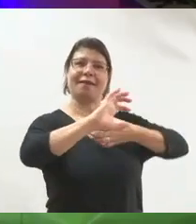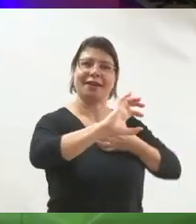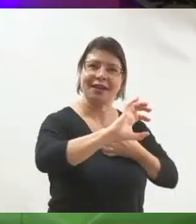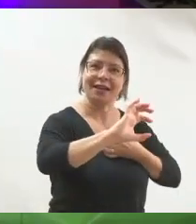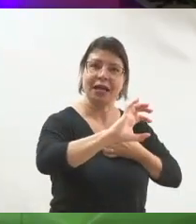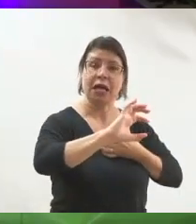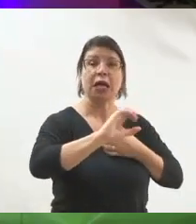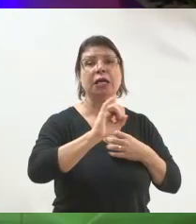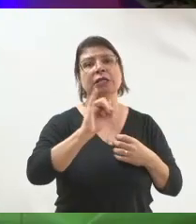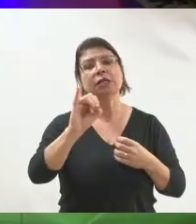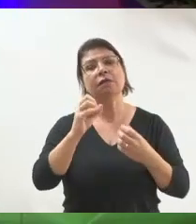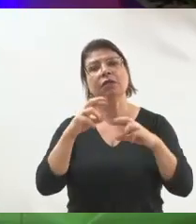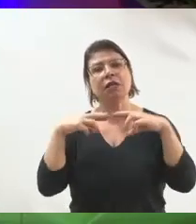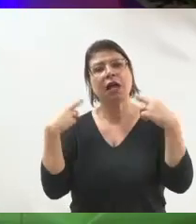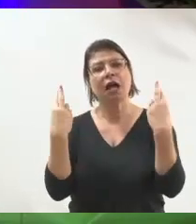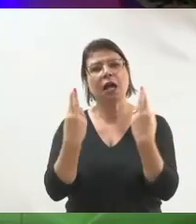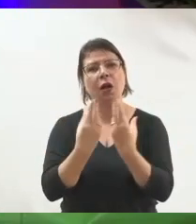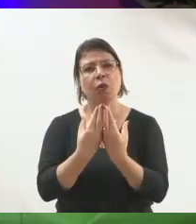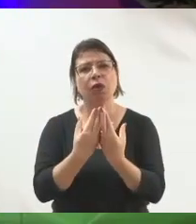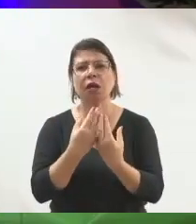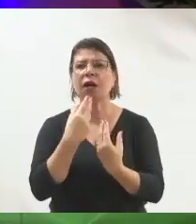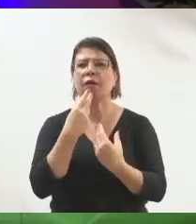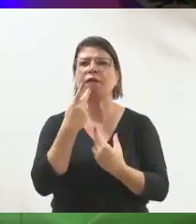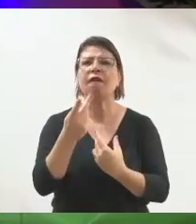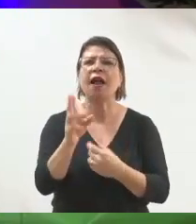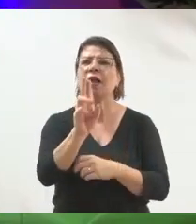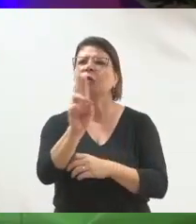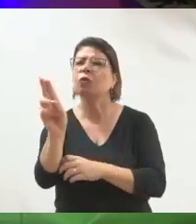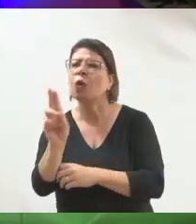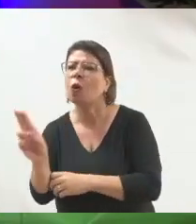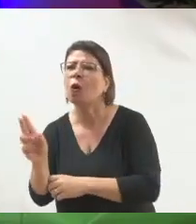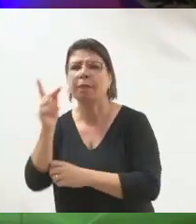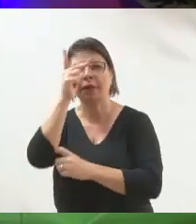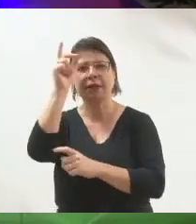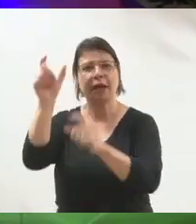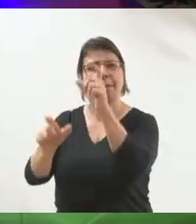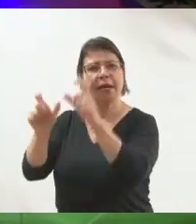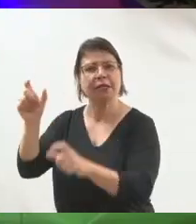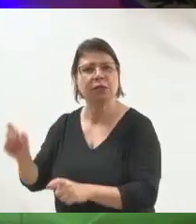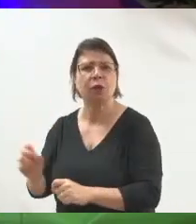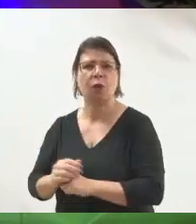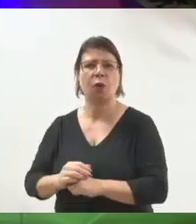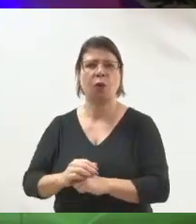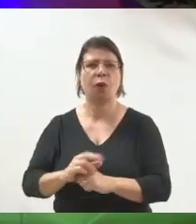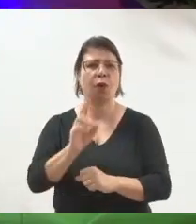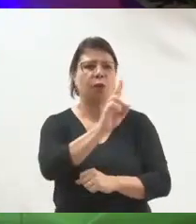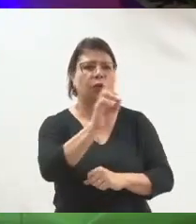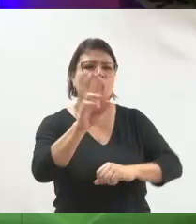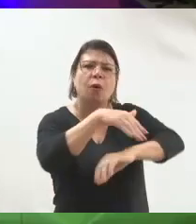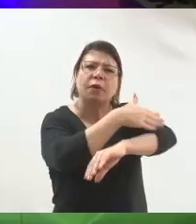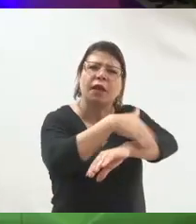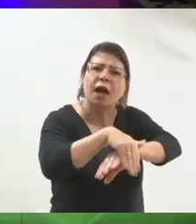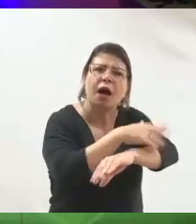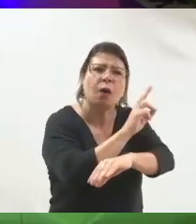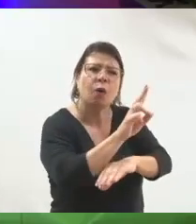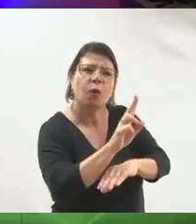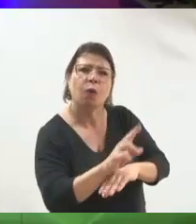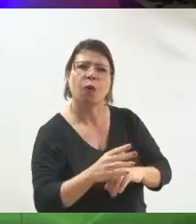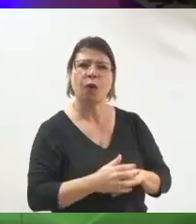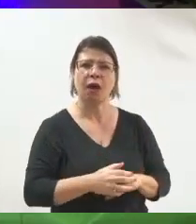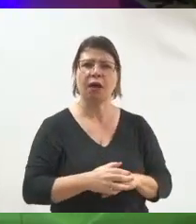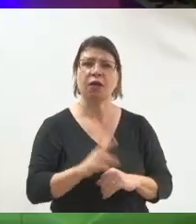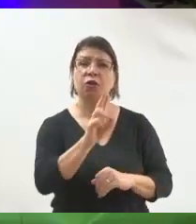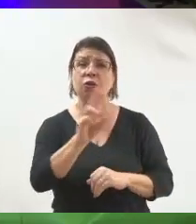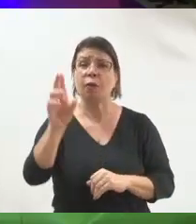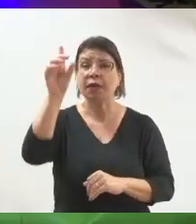nomes das pessoas que estão ali, falando o nome da rua, falando o nome de um comerciante, falando o nome de uma diretora de escola,